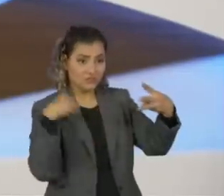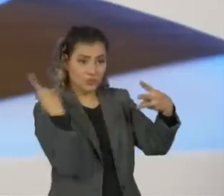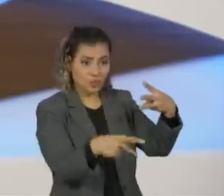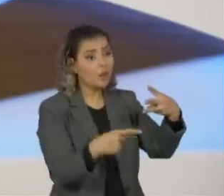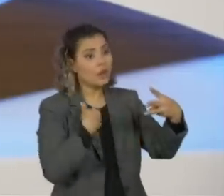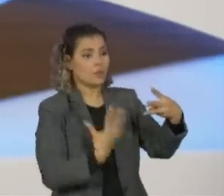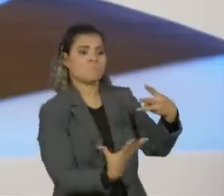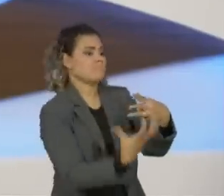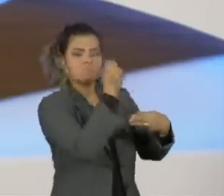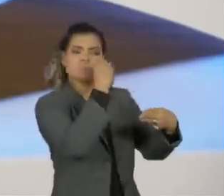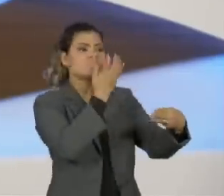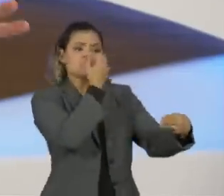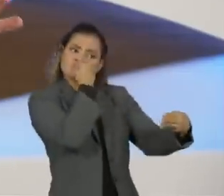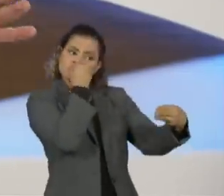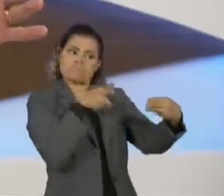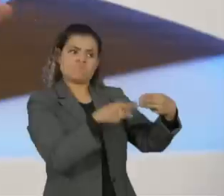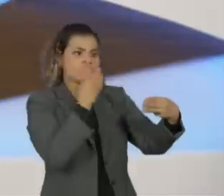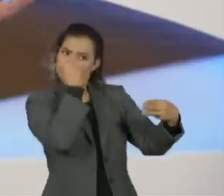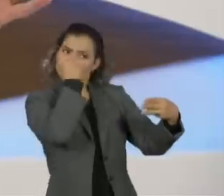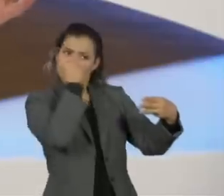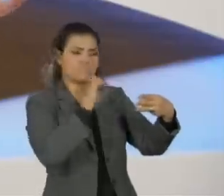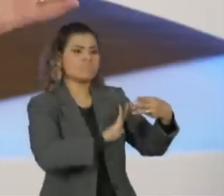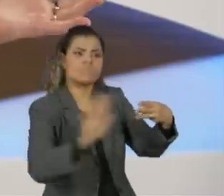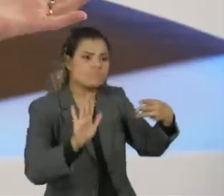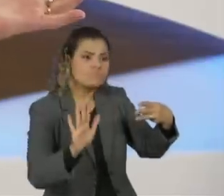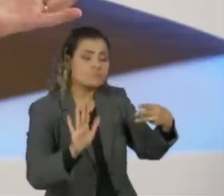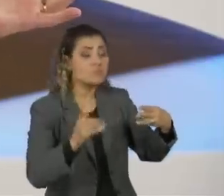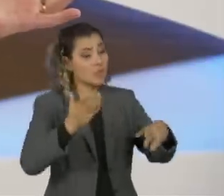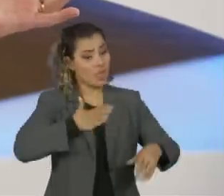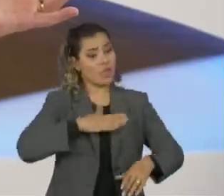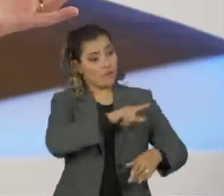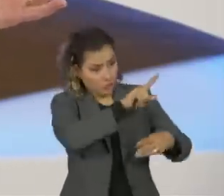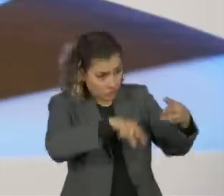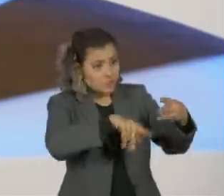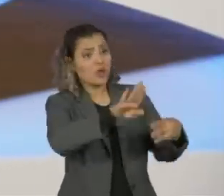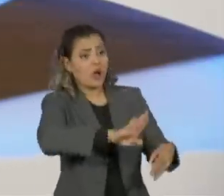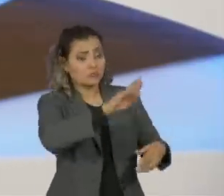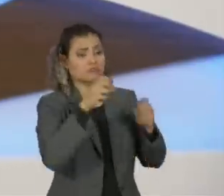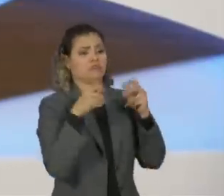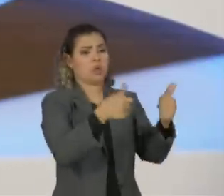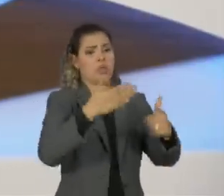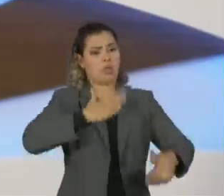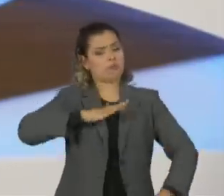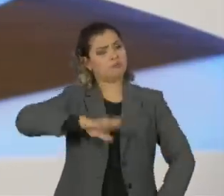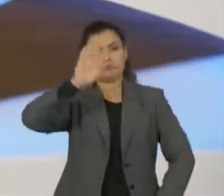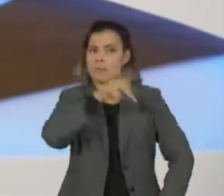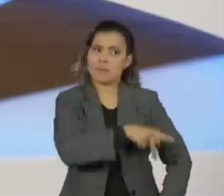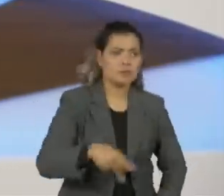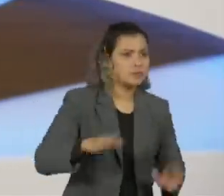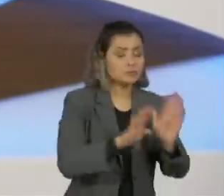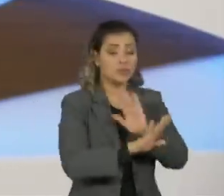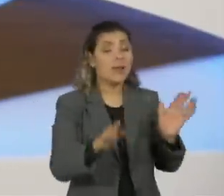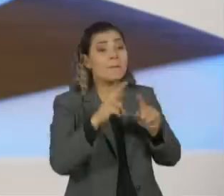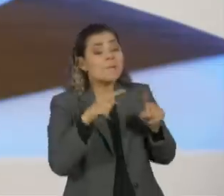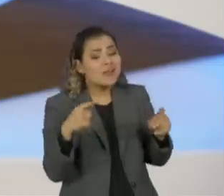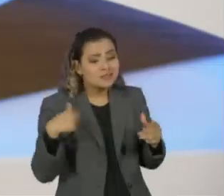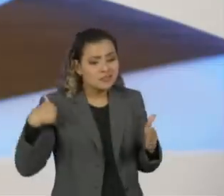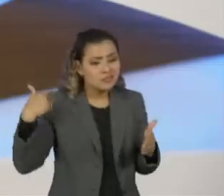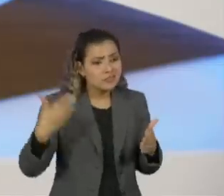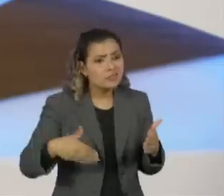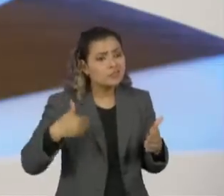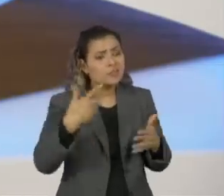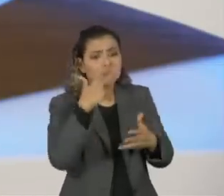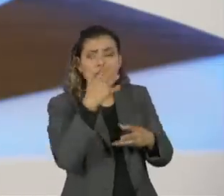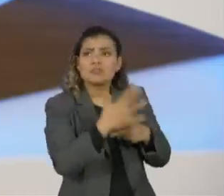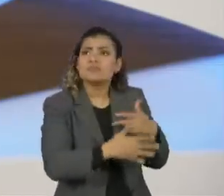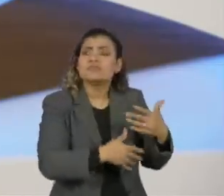Ia tomar-se, bom, agora eu preciso tomar, vamos ser presidência, vamos ser candidato. E como ele estava ainda supostamente se convalescendo,